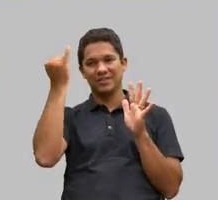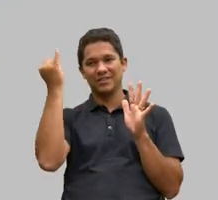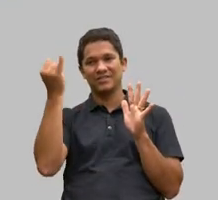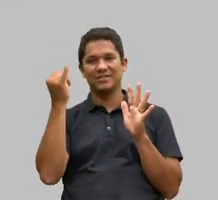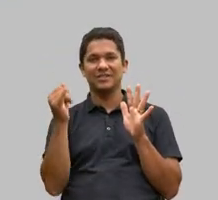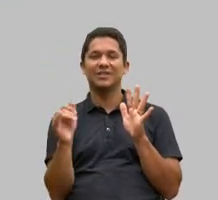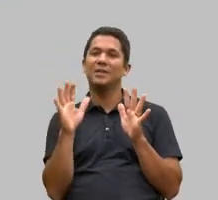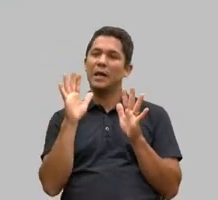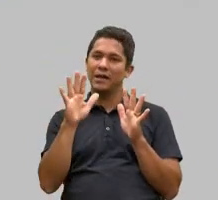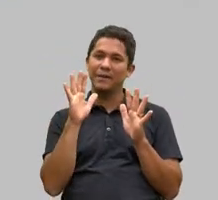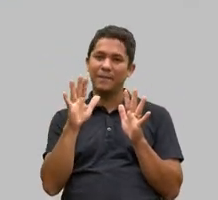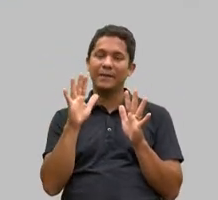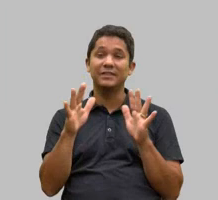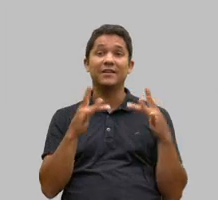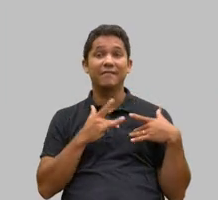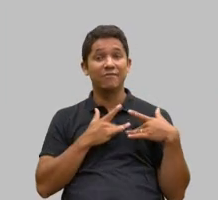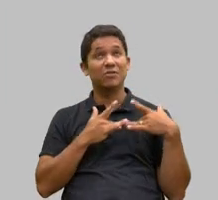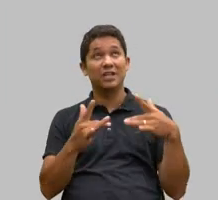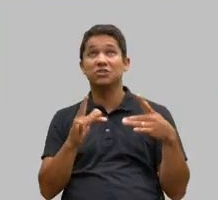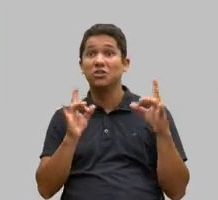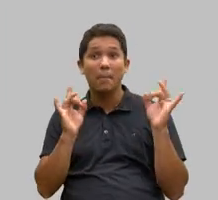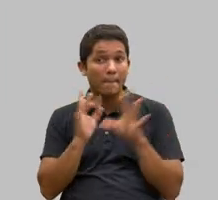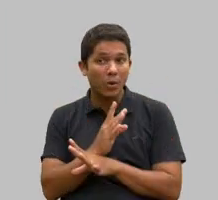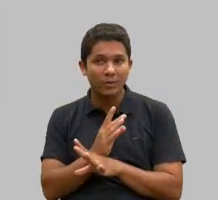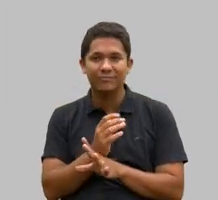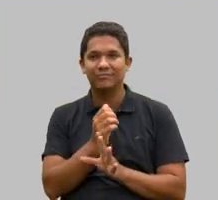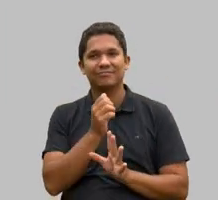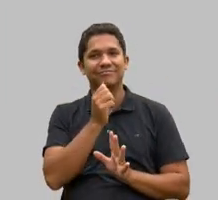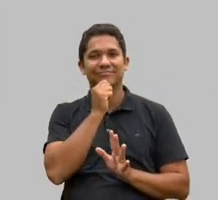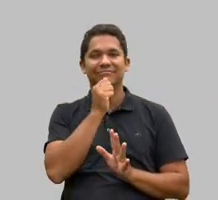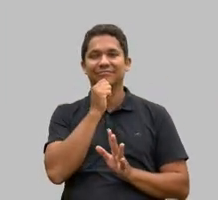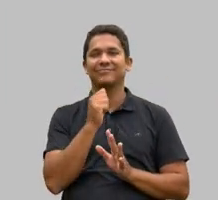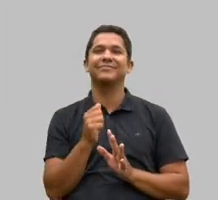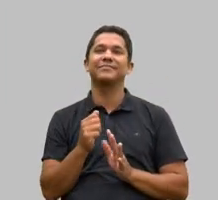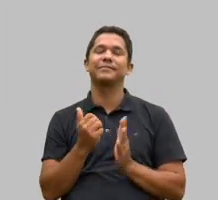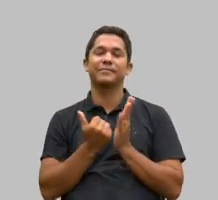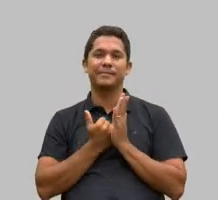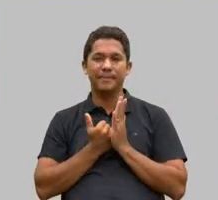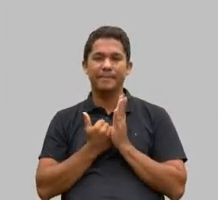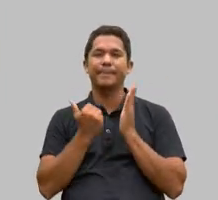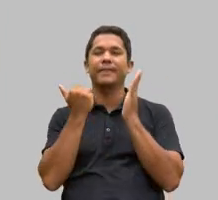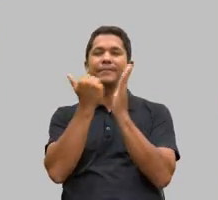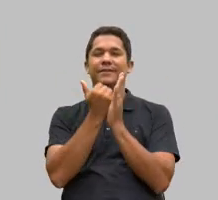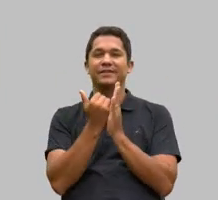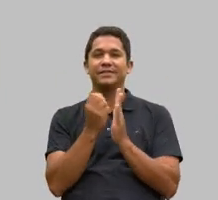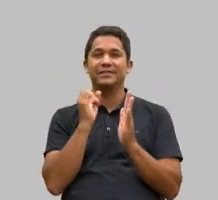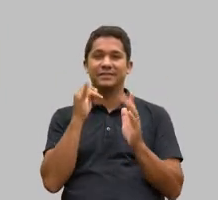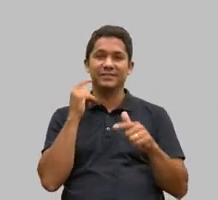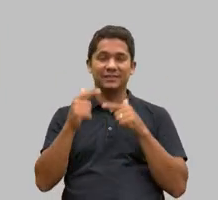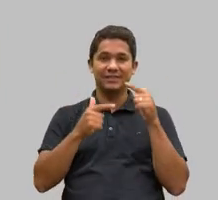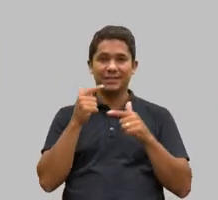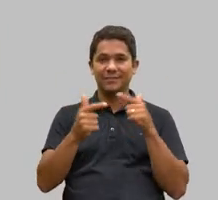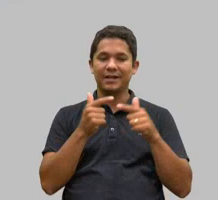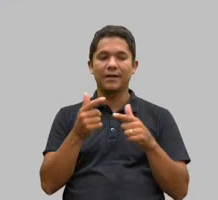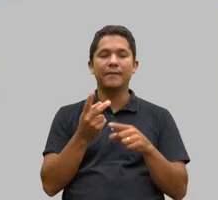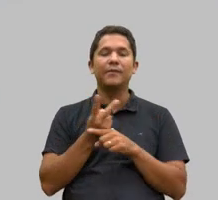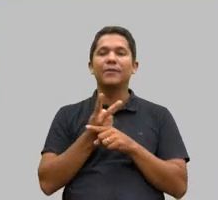ser voluntário ainda não é garantia de transformação. E mais, se não trabalharmos no remédio e ali